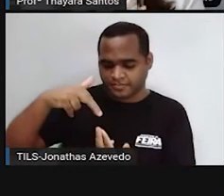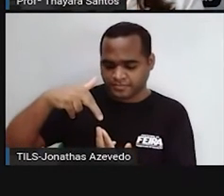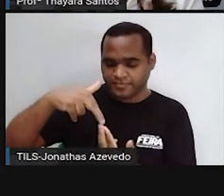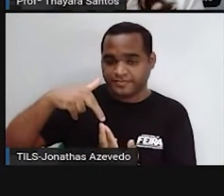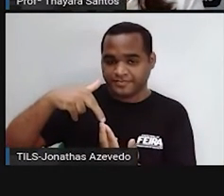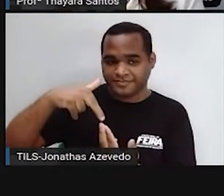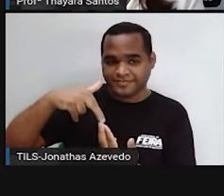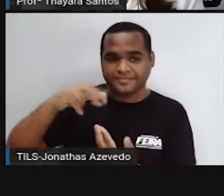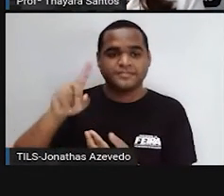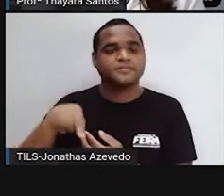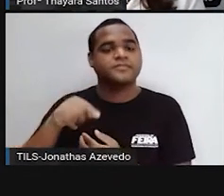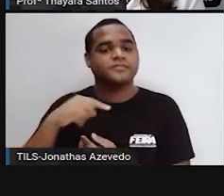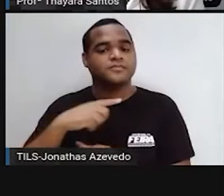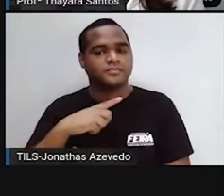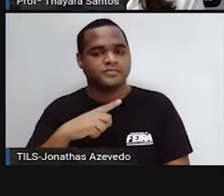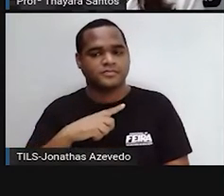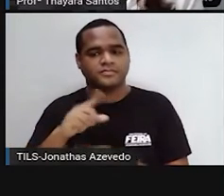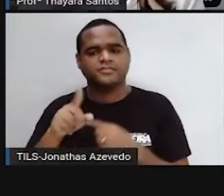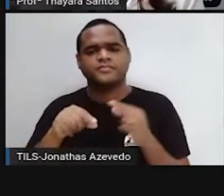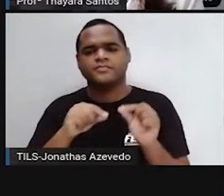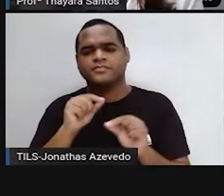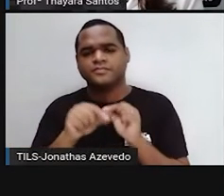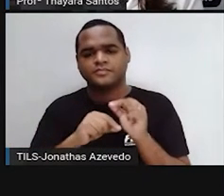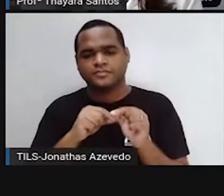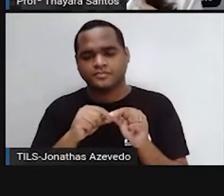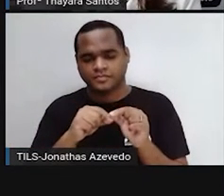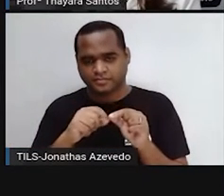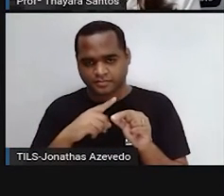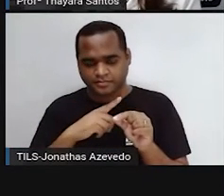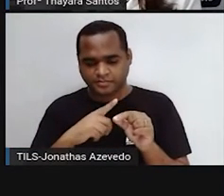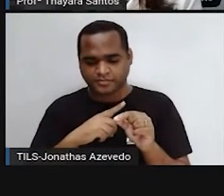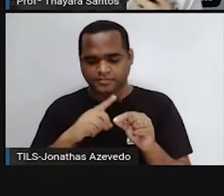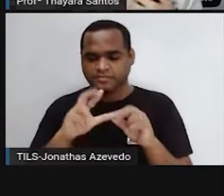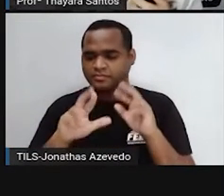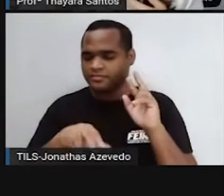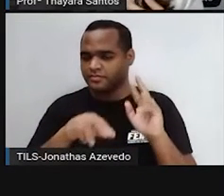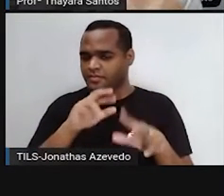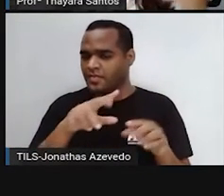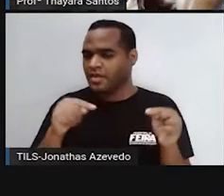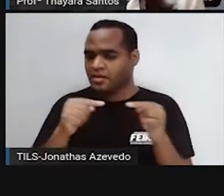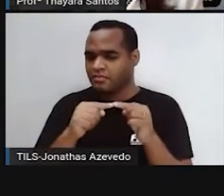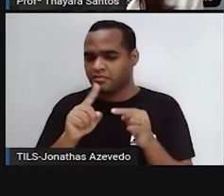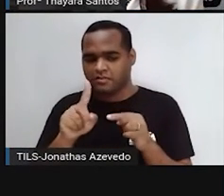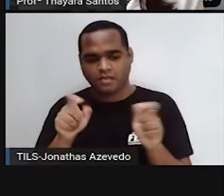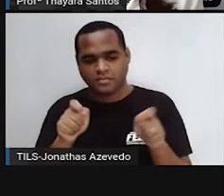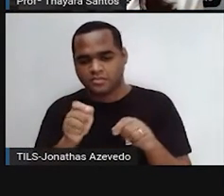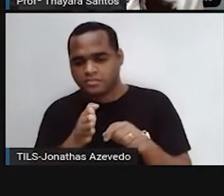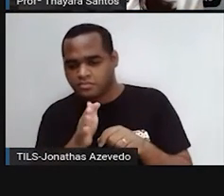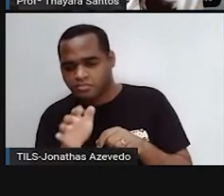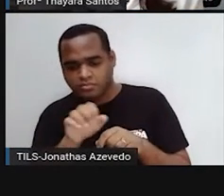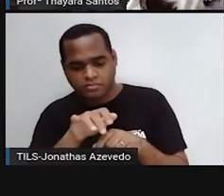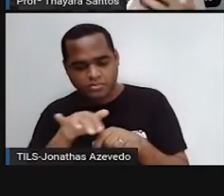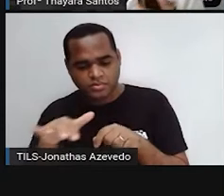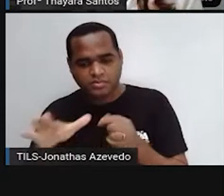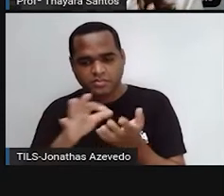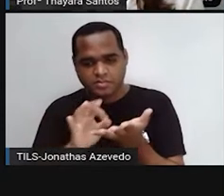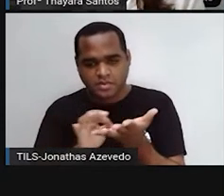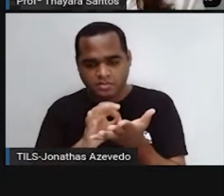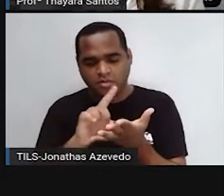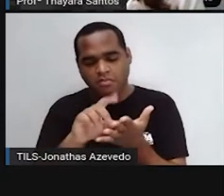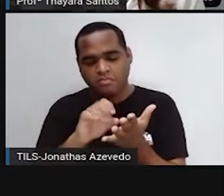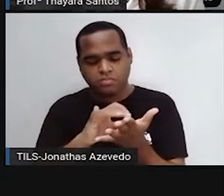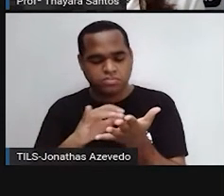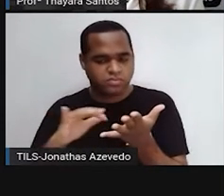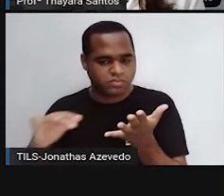E a função dessa camada é justamente selecionar o que vai entrar e o que vai sair dessa célula. A gente